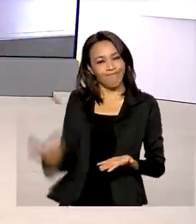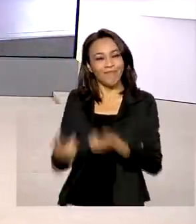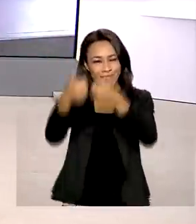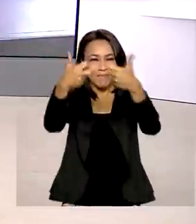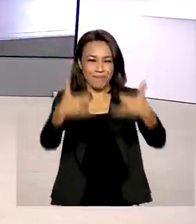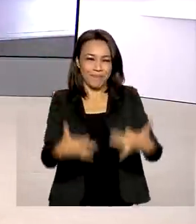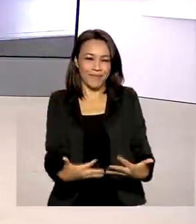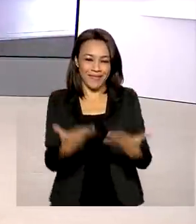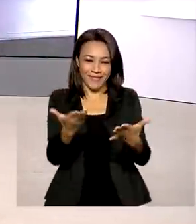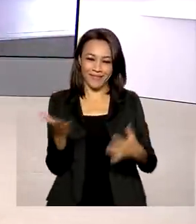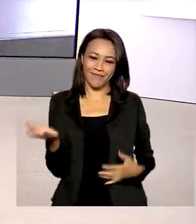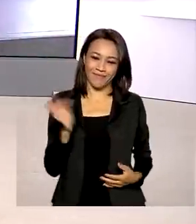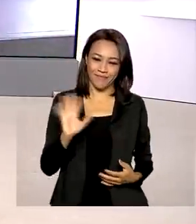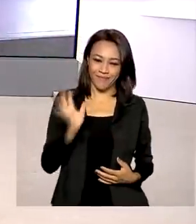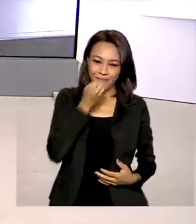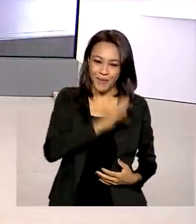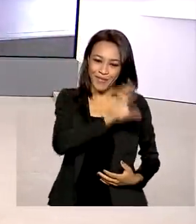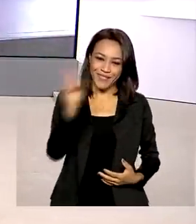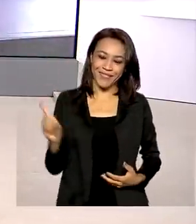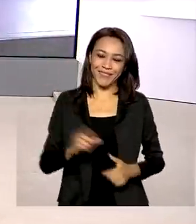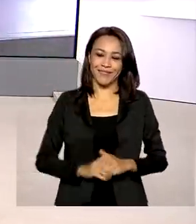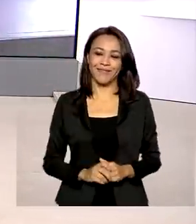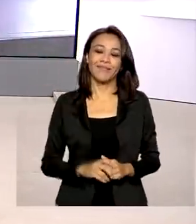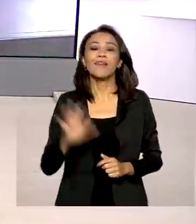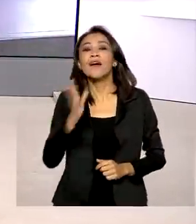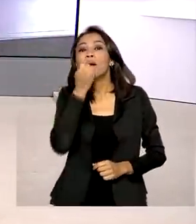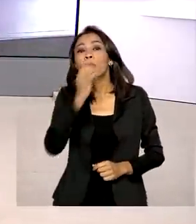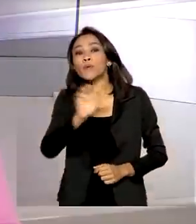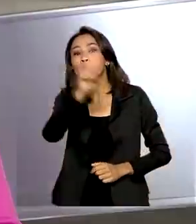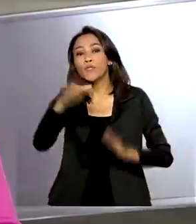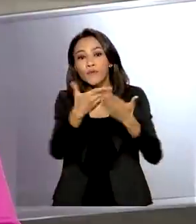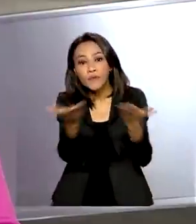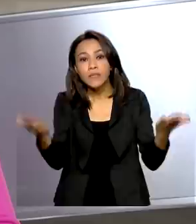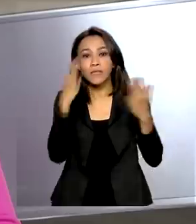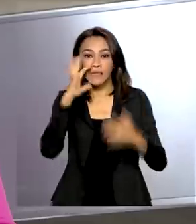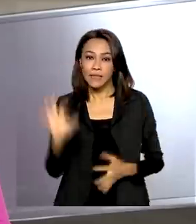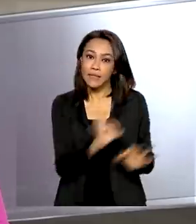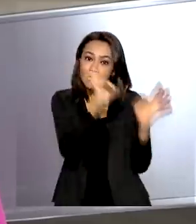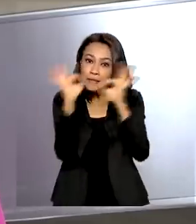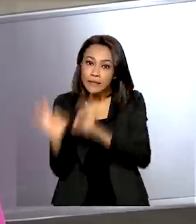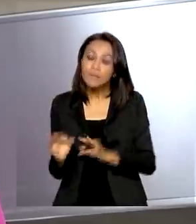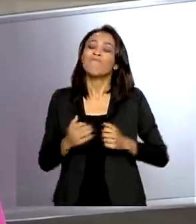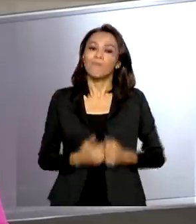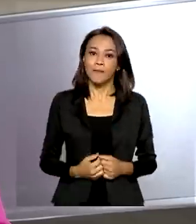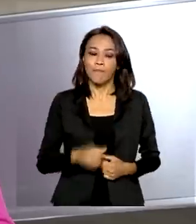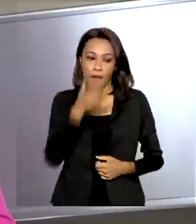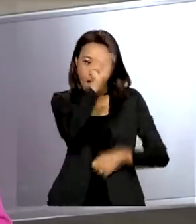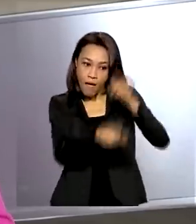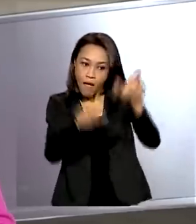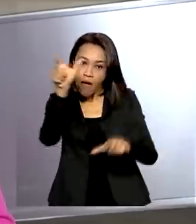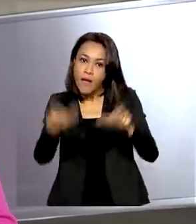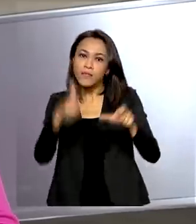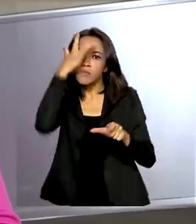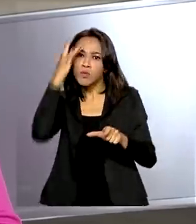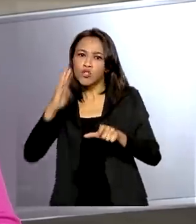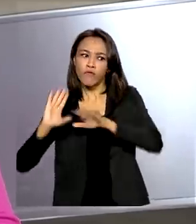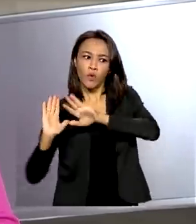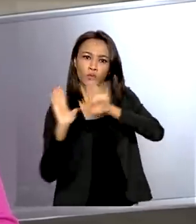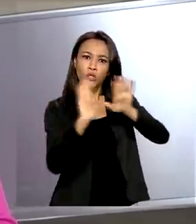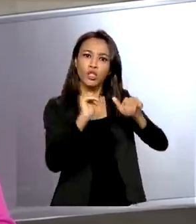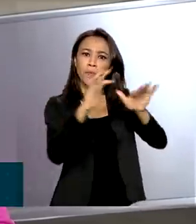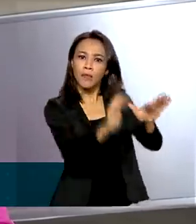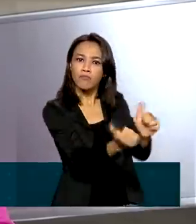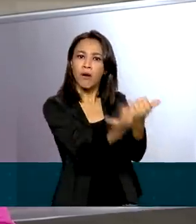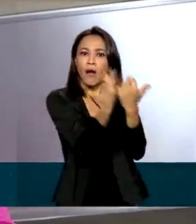gente. Márcia, bom dia! Oi Renata, bom dia para você, bom dia a todos que nos acompanham. Pois é, esses segurados foram convocados para uma operação do